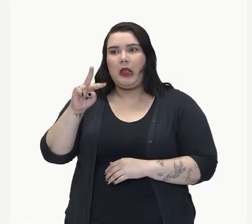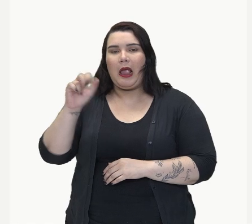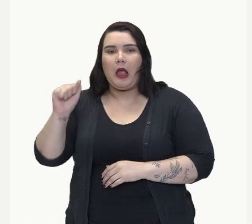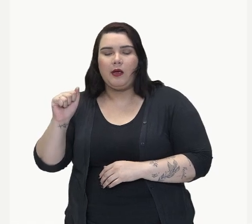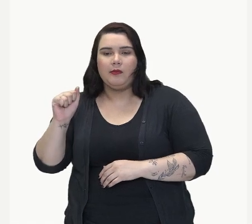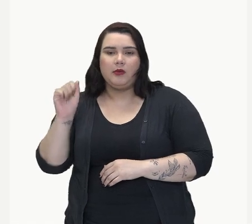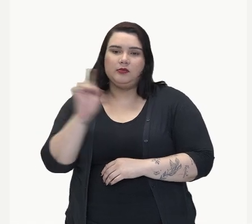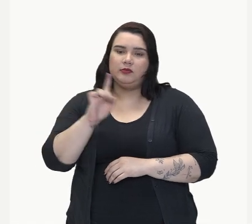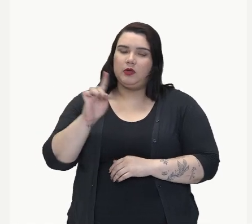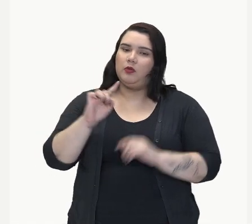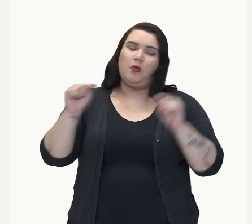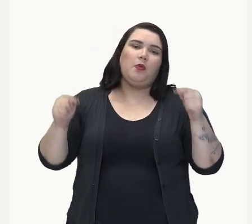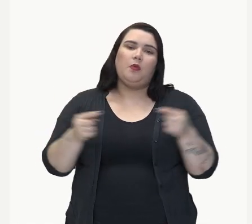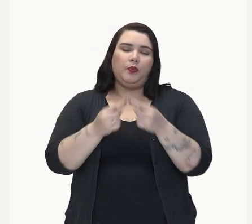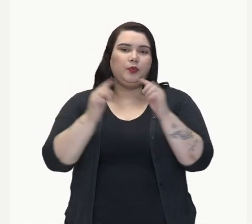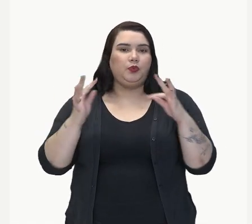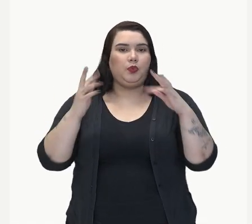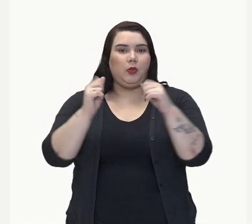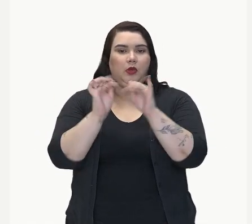todo para plural.